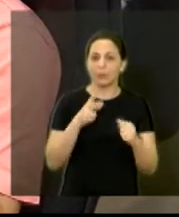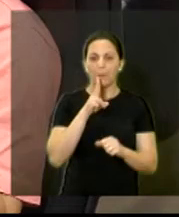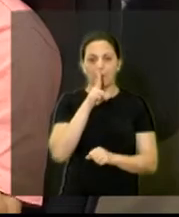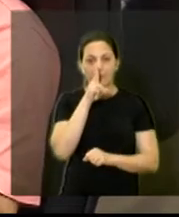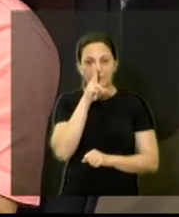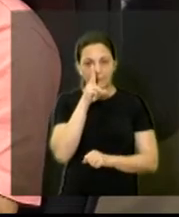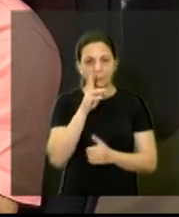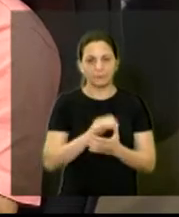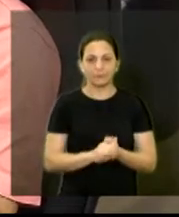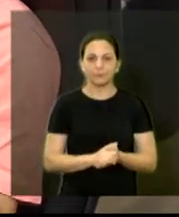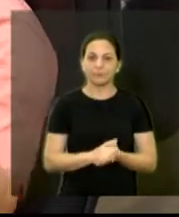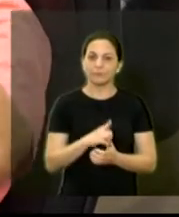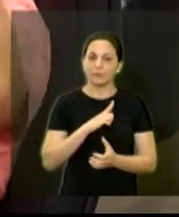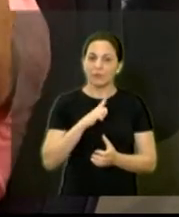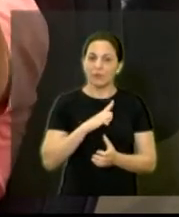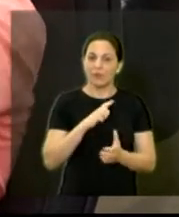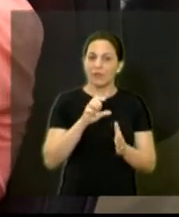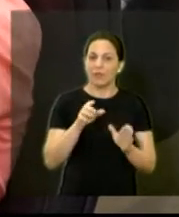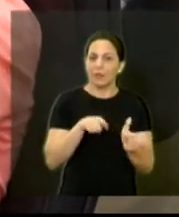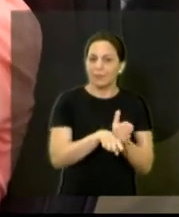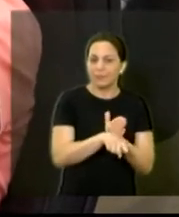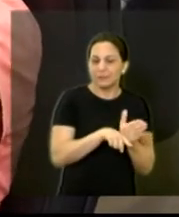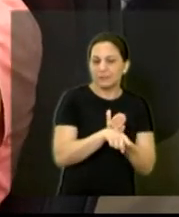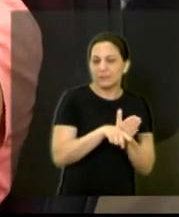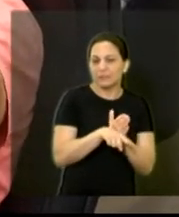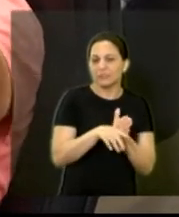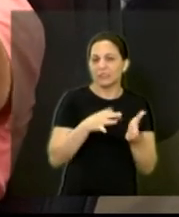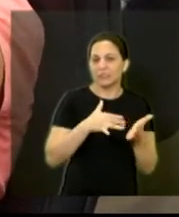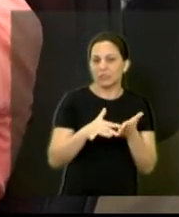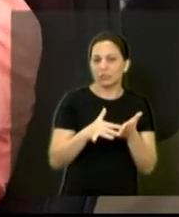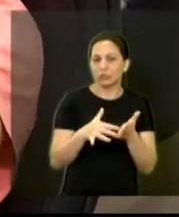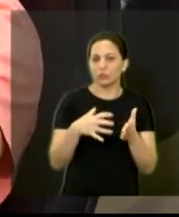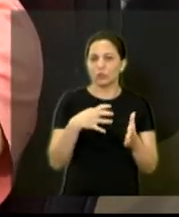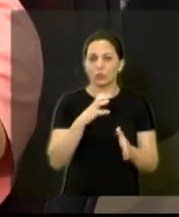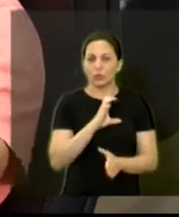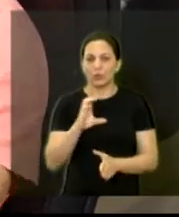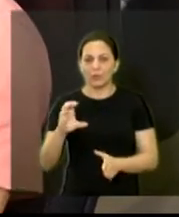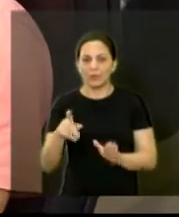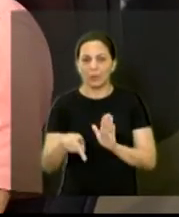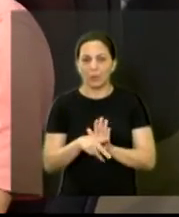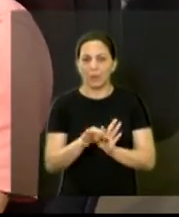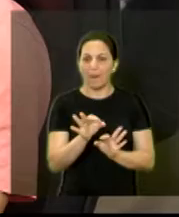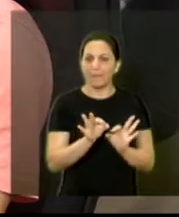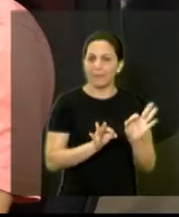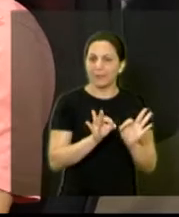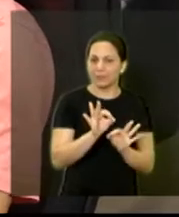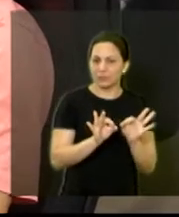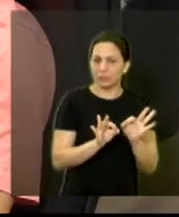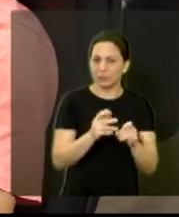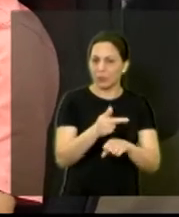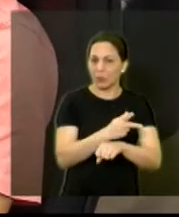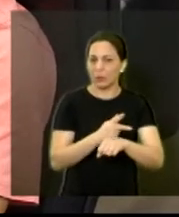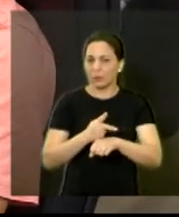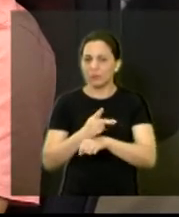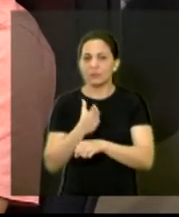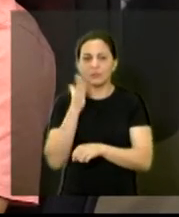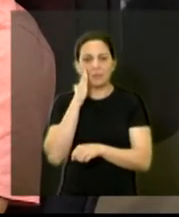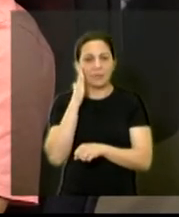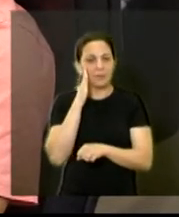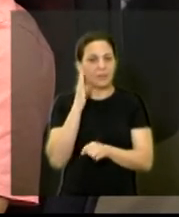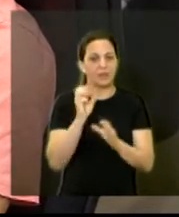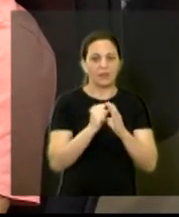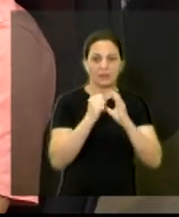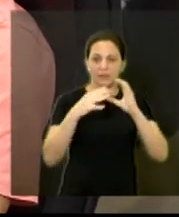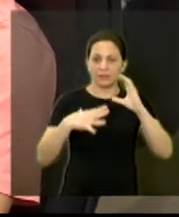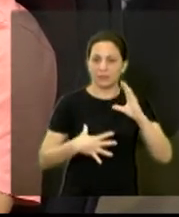que a secretaria de desenvolvimento através da coordenadoria de planejamento procura para ver as características